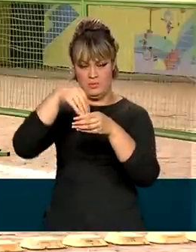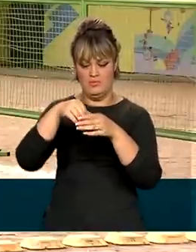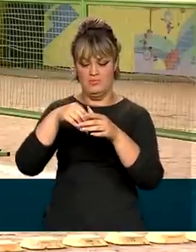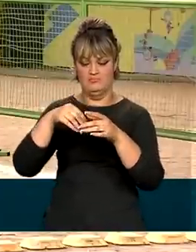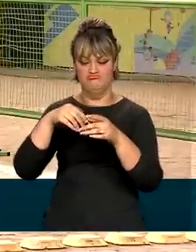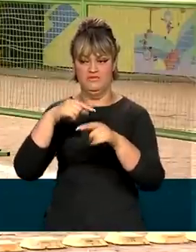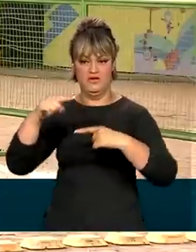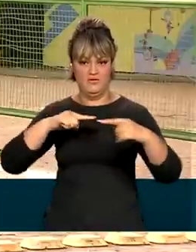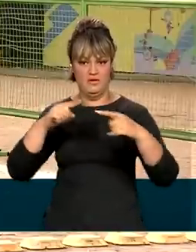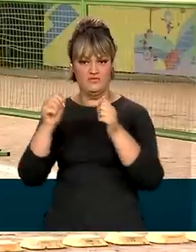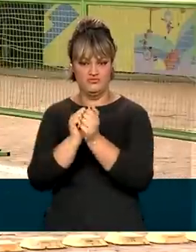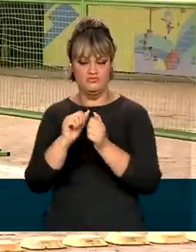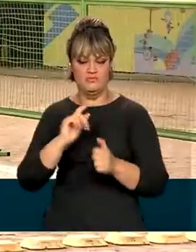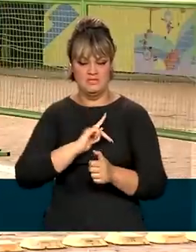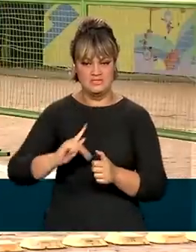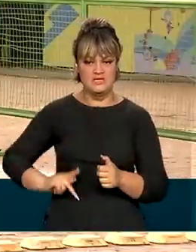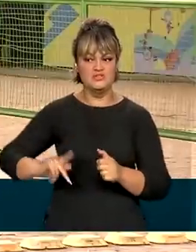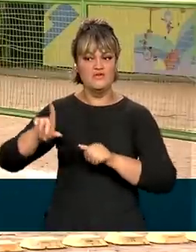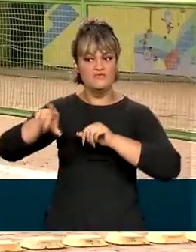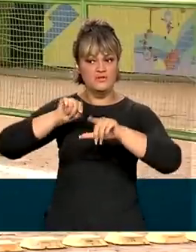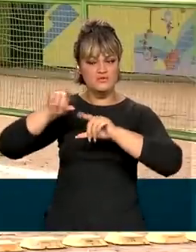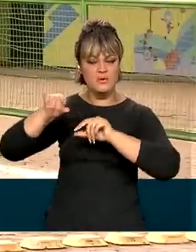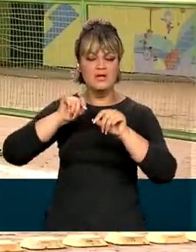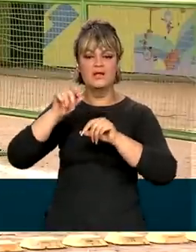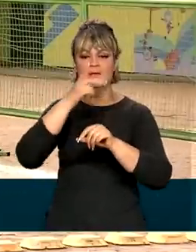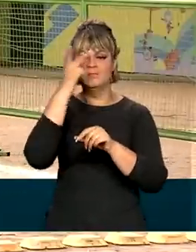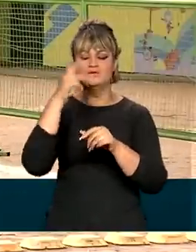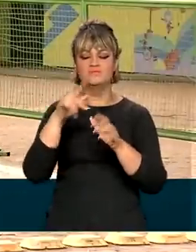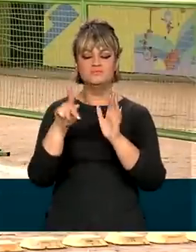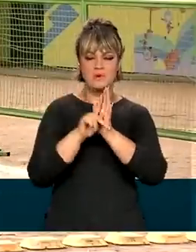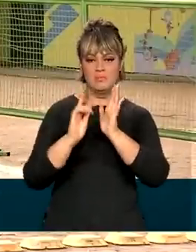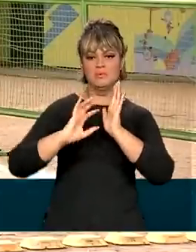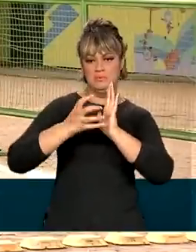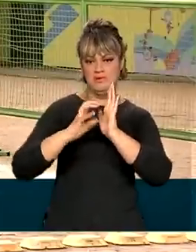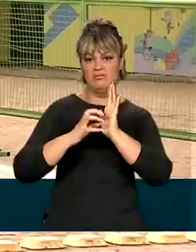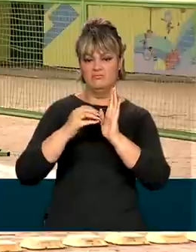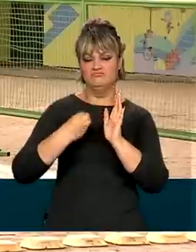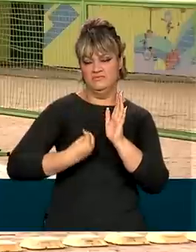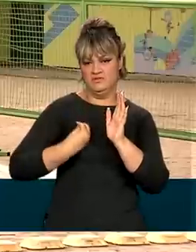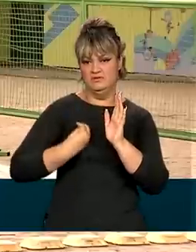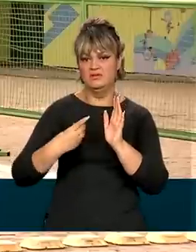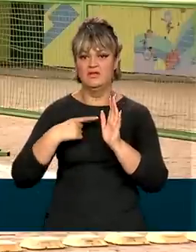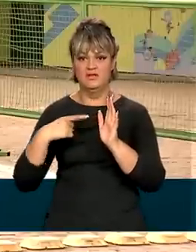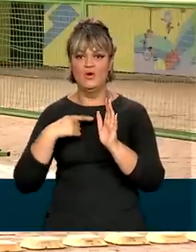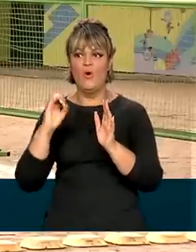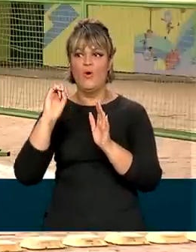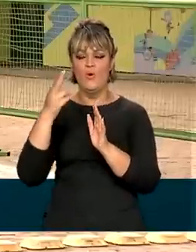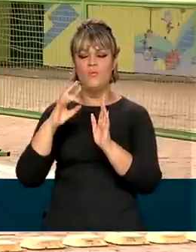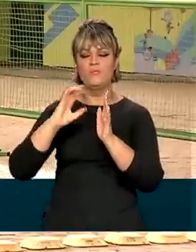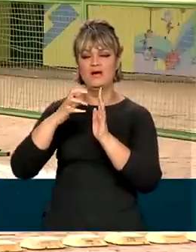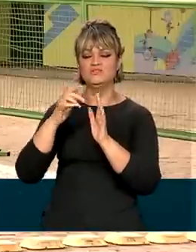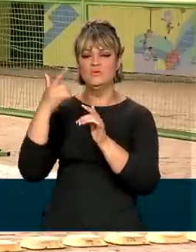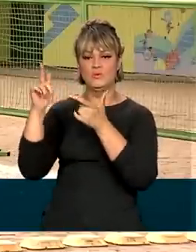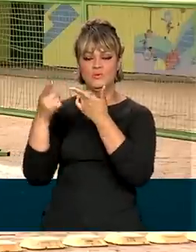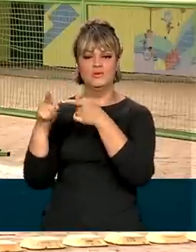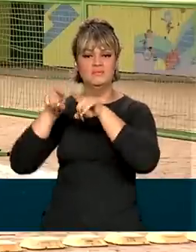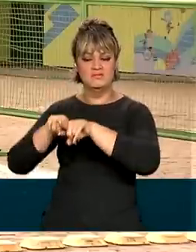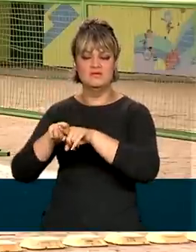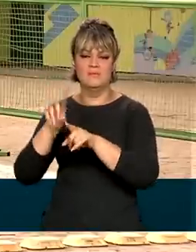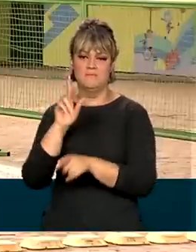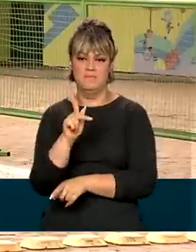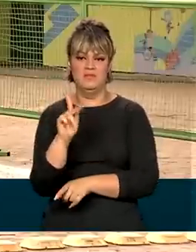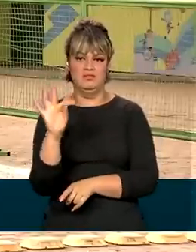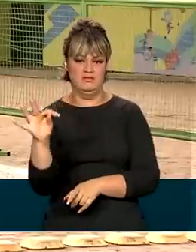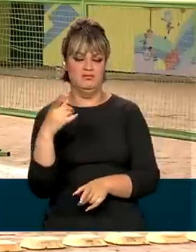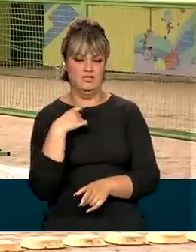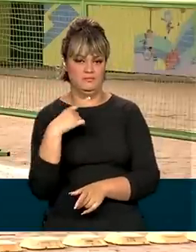tem direito, serão selecionados entre membros do Partido dos Trabalhadores e de partidos que formaram a coligação que apoiou